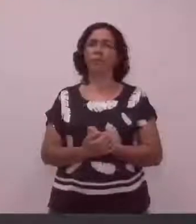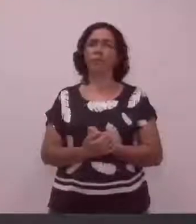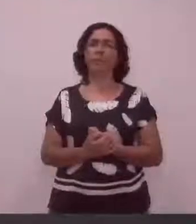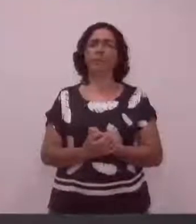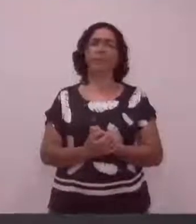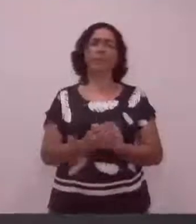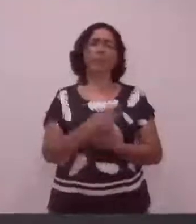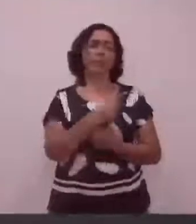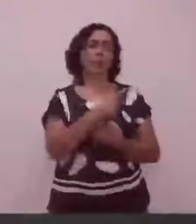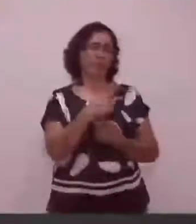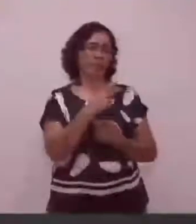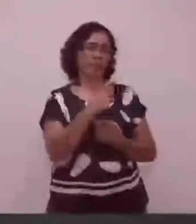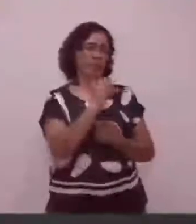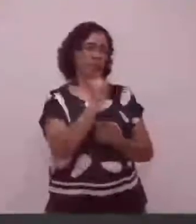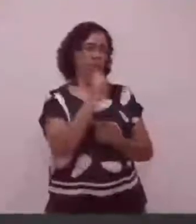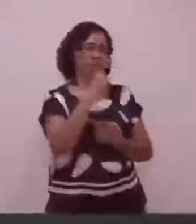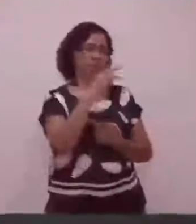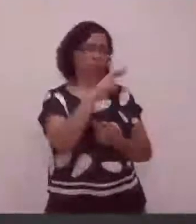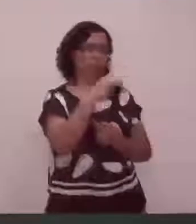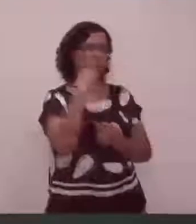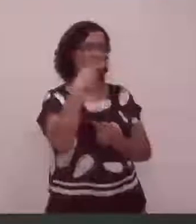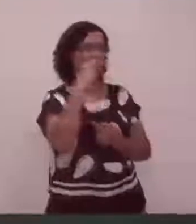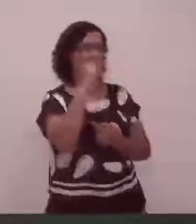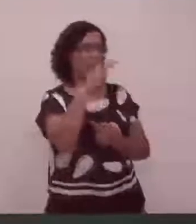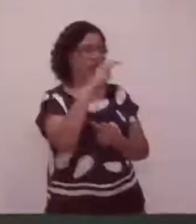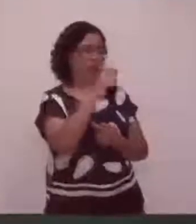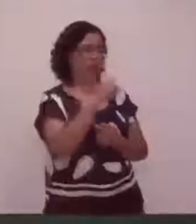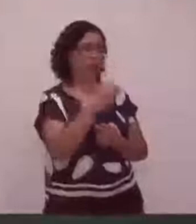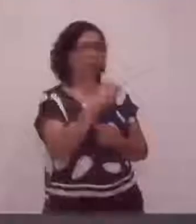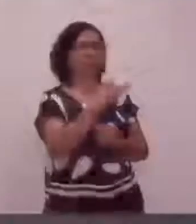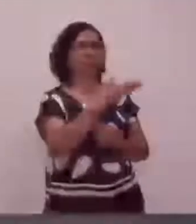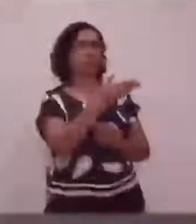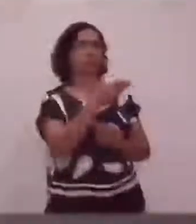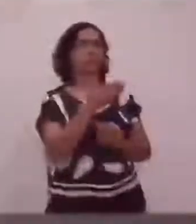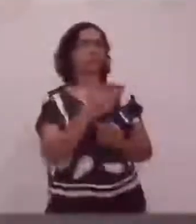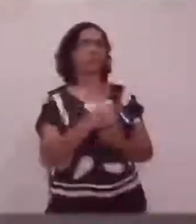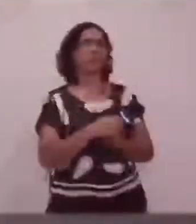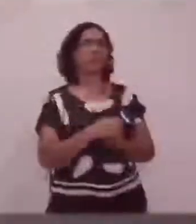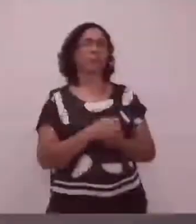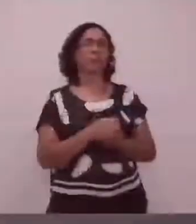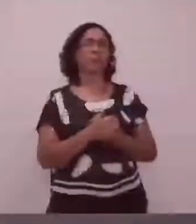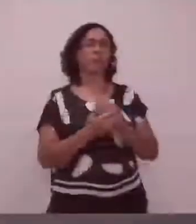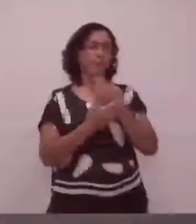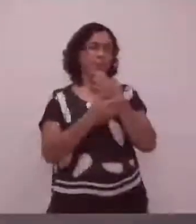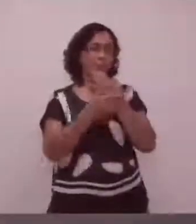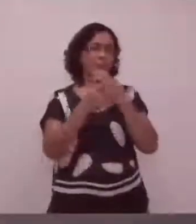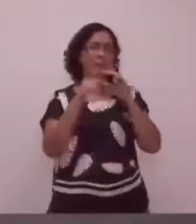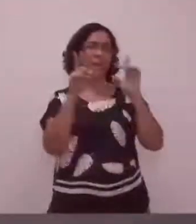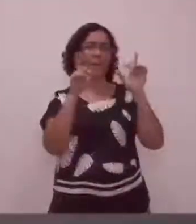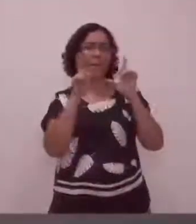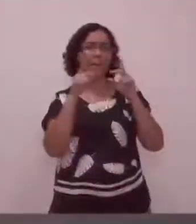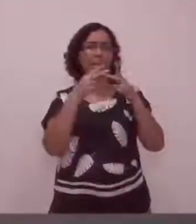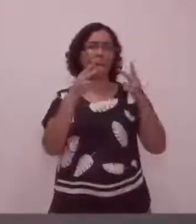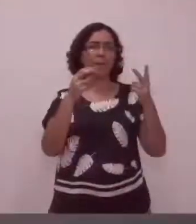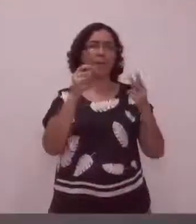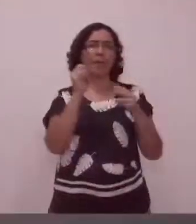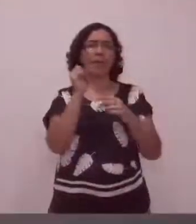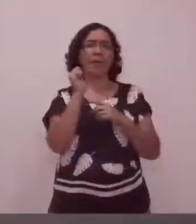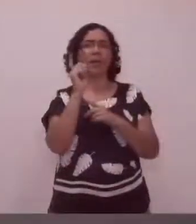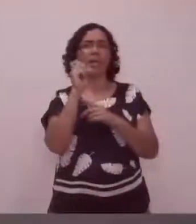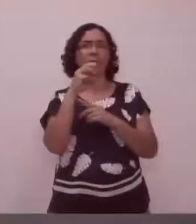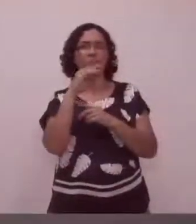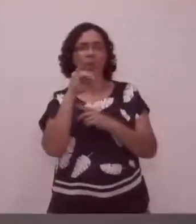Presidente Sandro, vereadora Ana, nobres pares, imprensa aqui presente, Demirzinho,